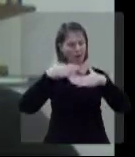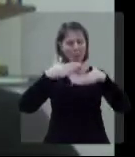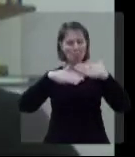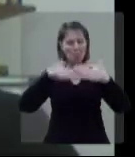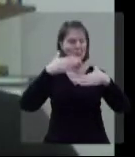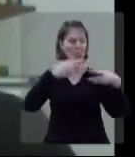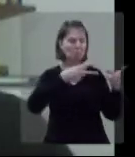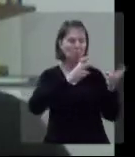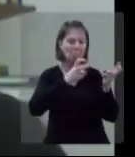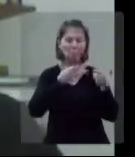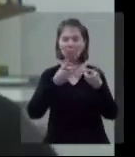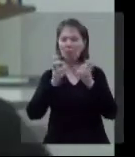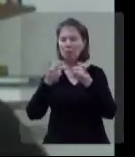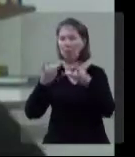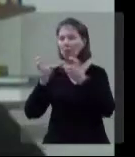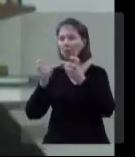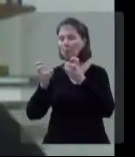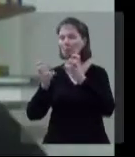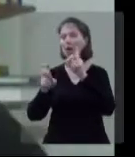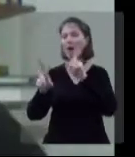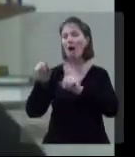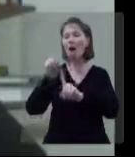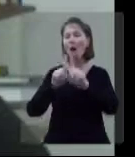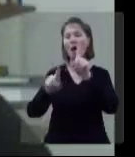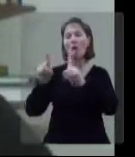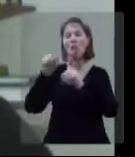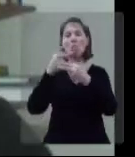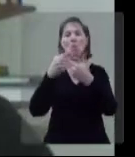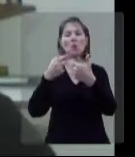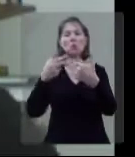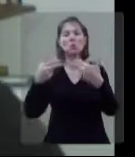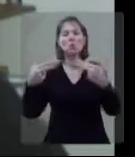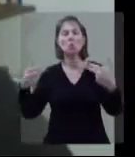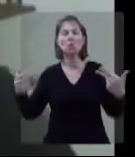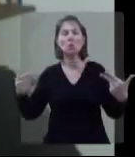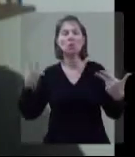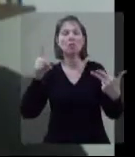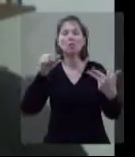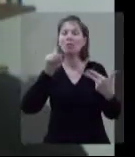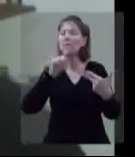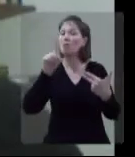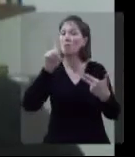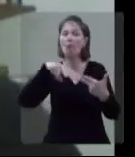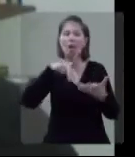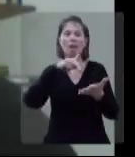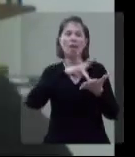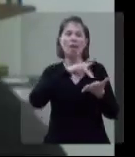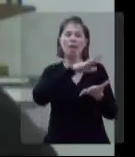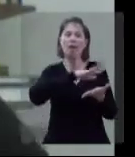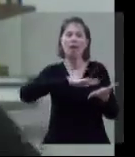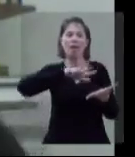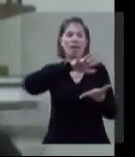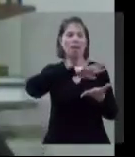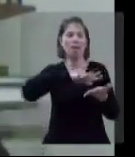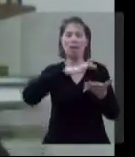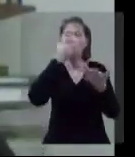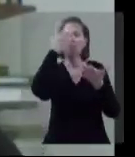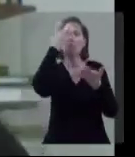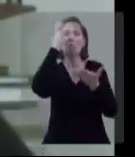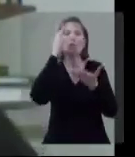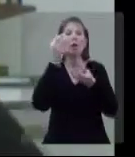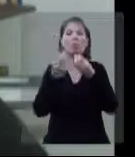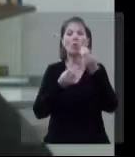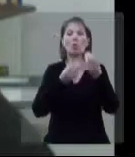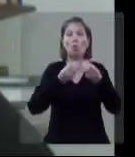nosso cérebro, ele age de acordo com aquilo que ele percebe. E nem tudo que ele percebe realmente é a realidade,